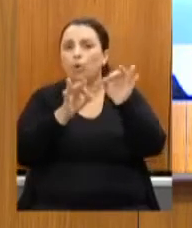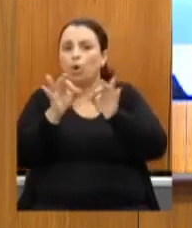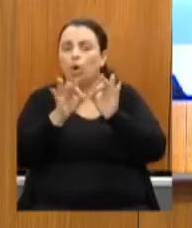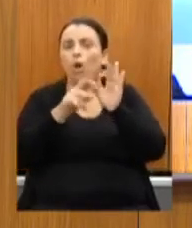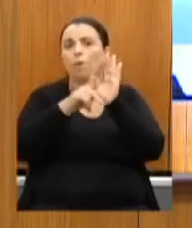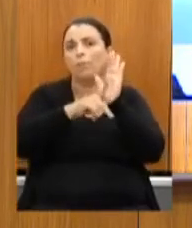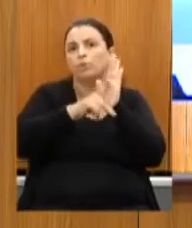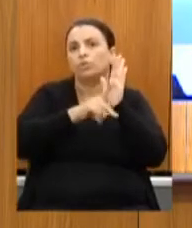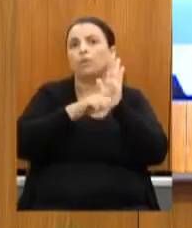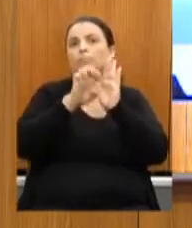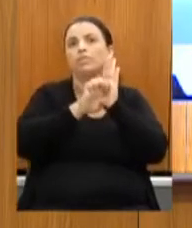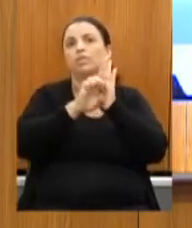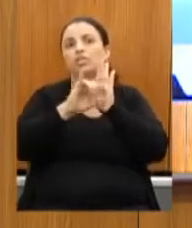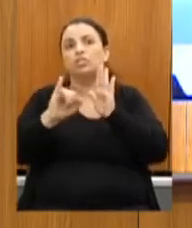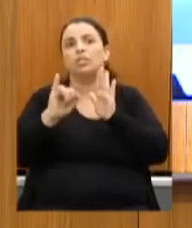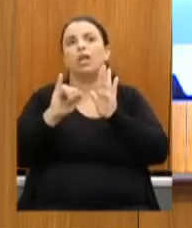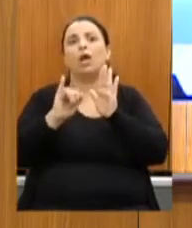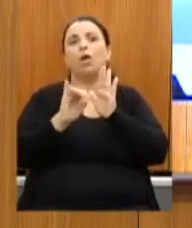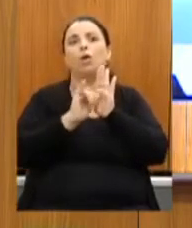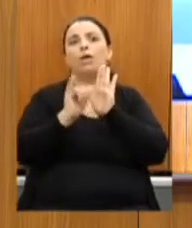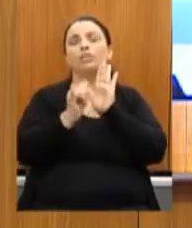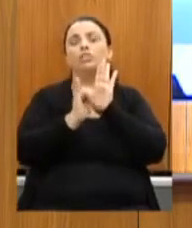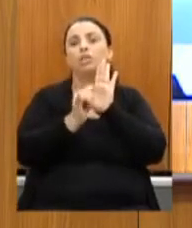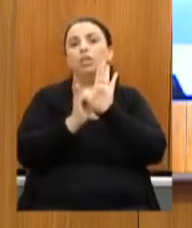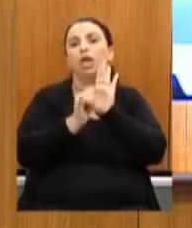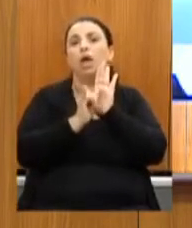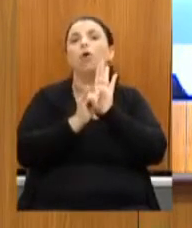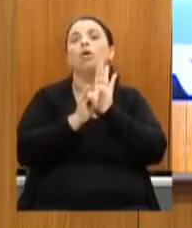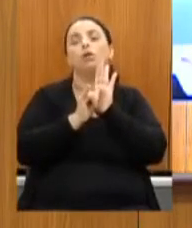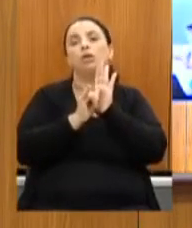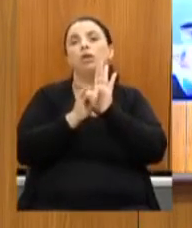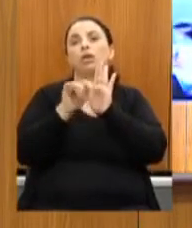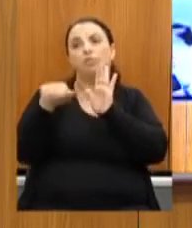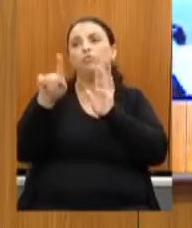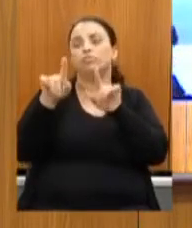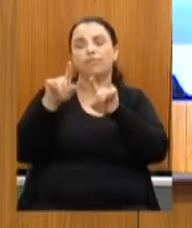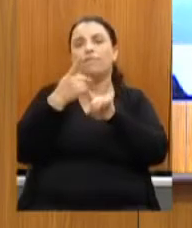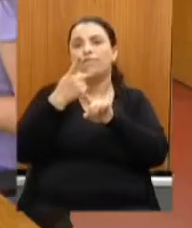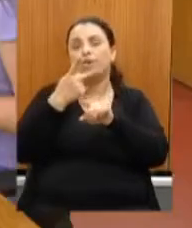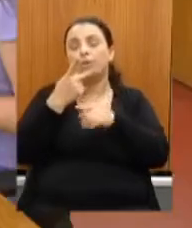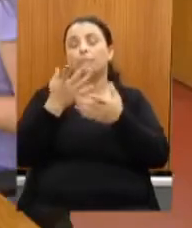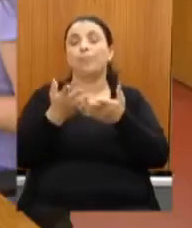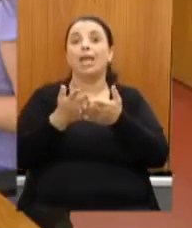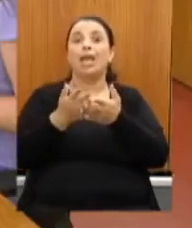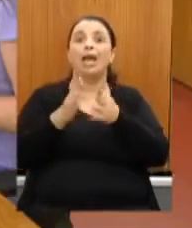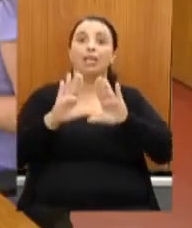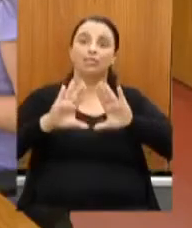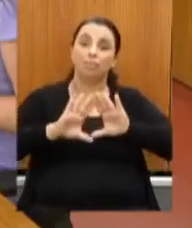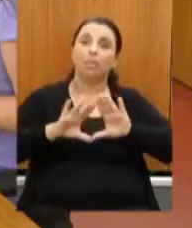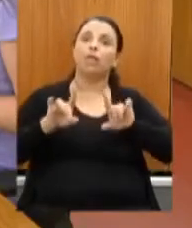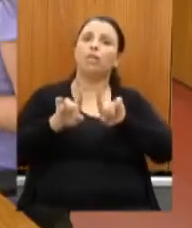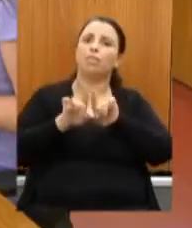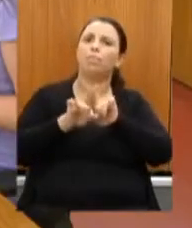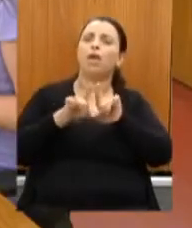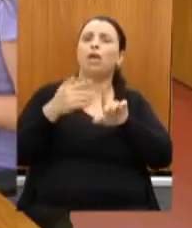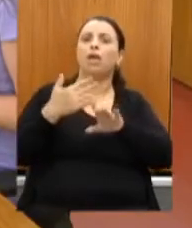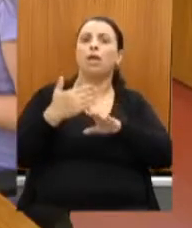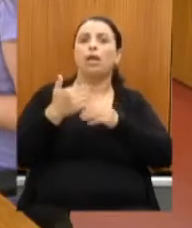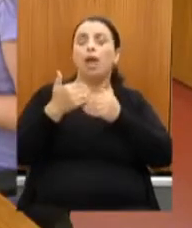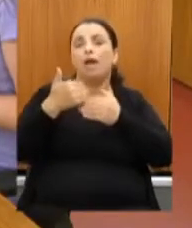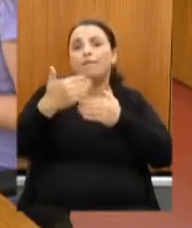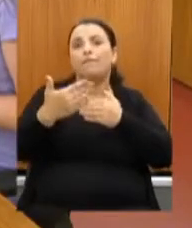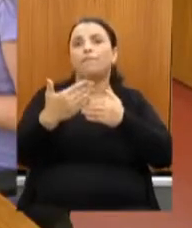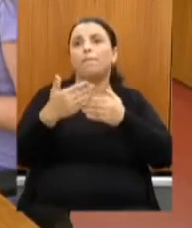pelo senhor. Nós sabemos que a Assembleia saiu também na frente com essa